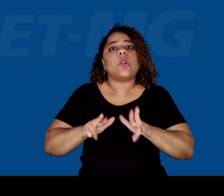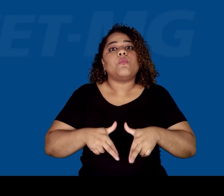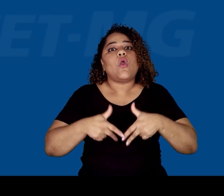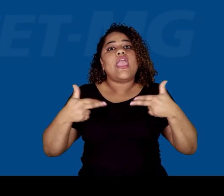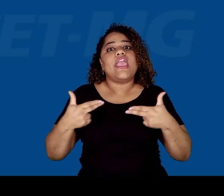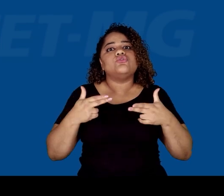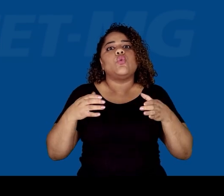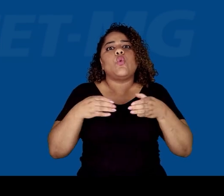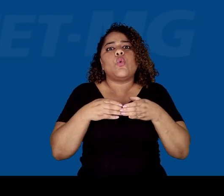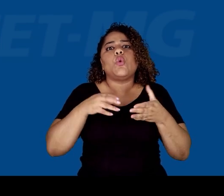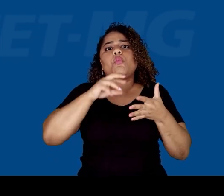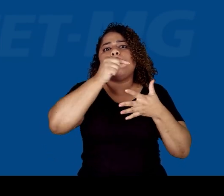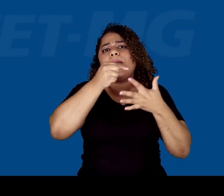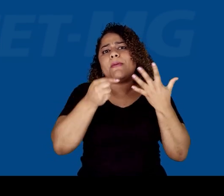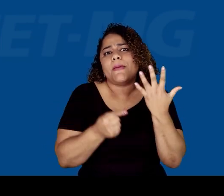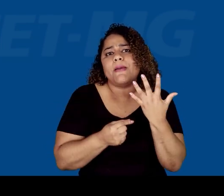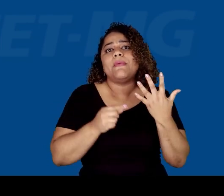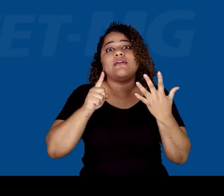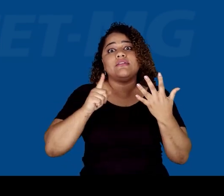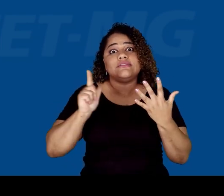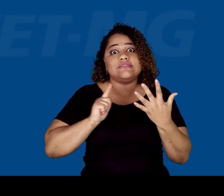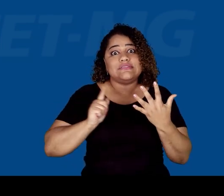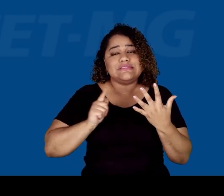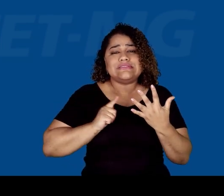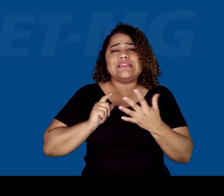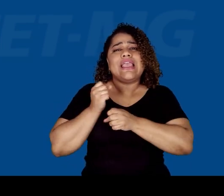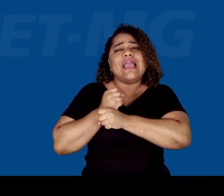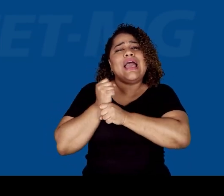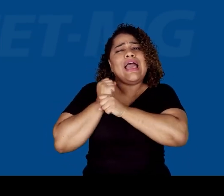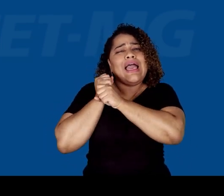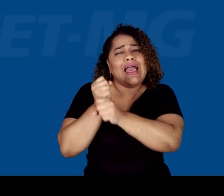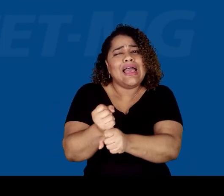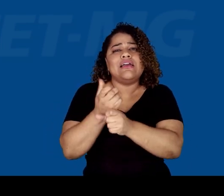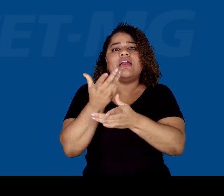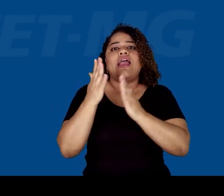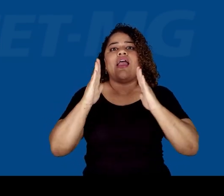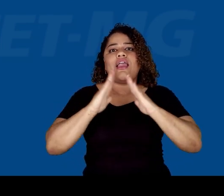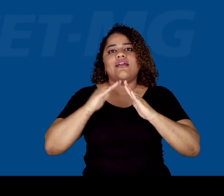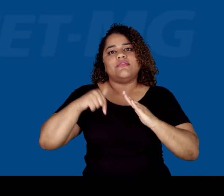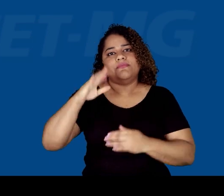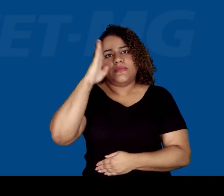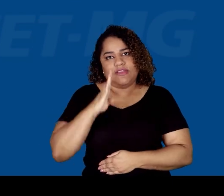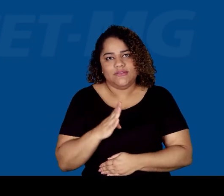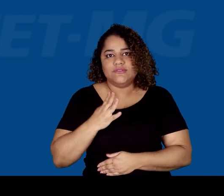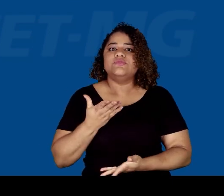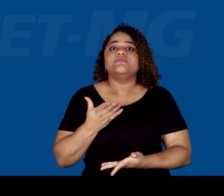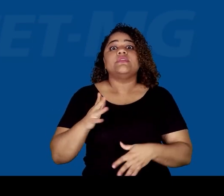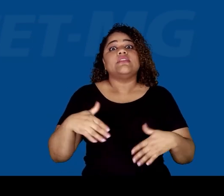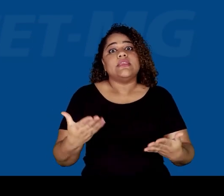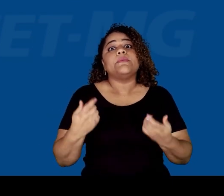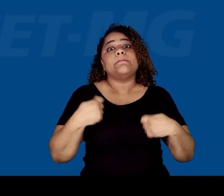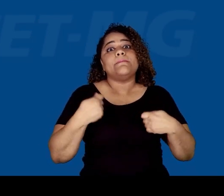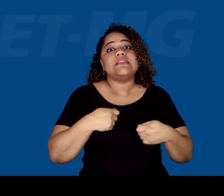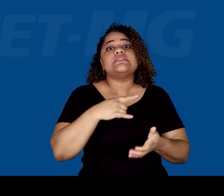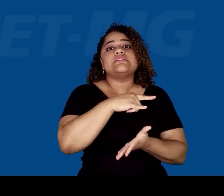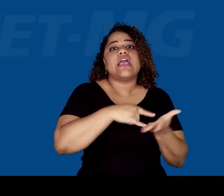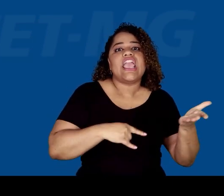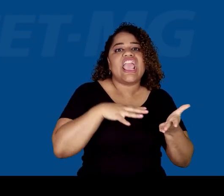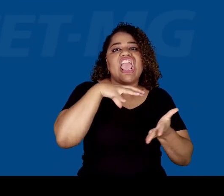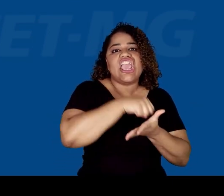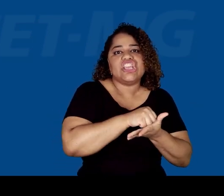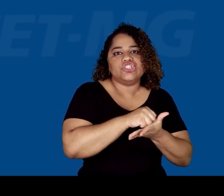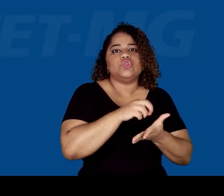grupos étnicos que habitam o país desde milênios. O candidato que se autodeclarar indígena terá que apresentar